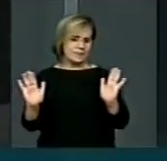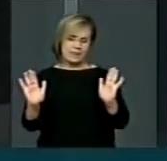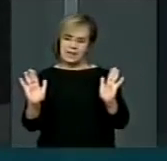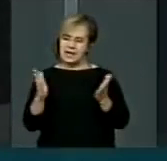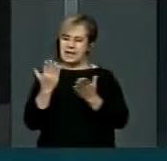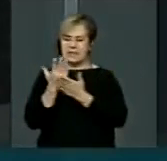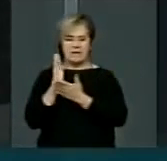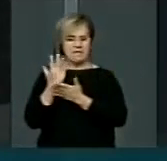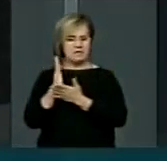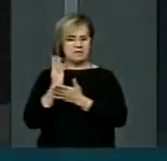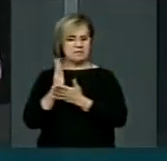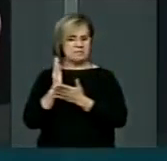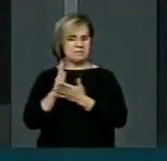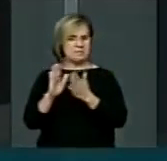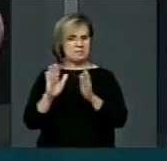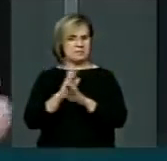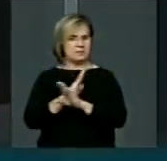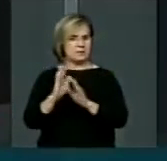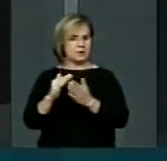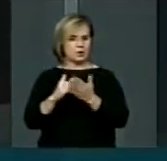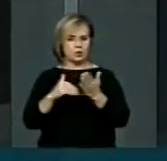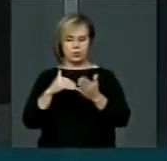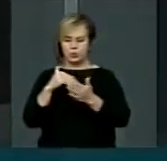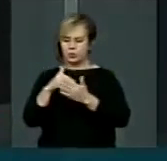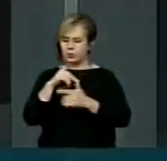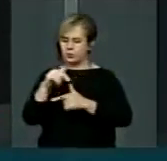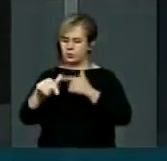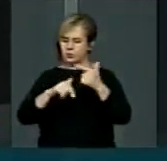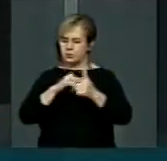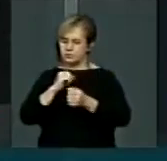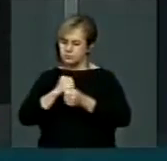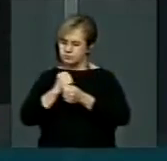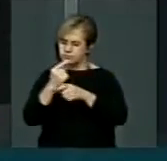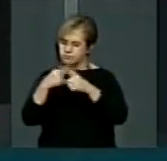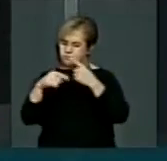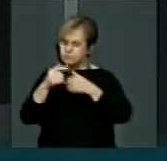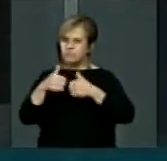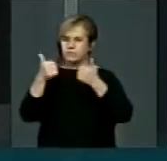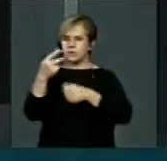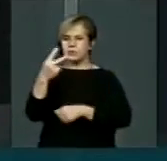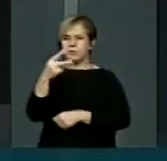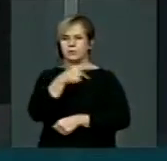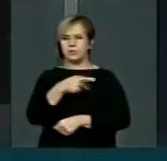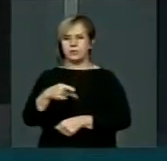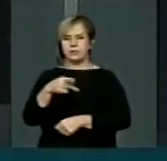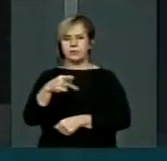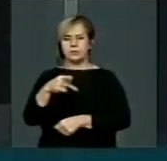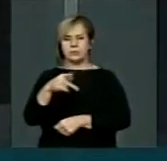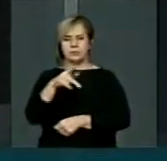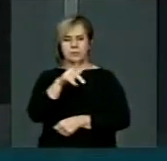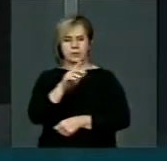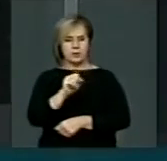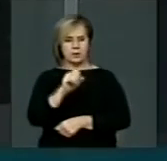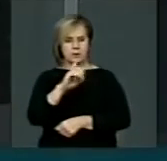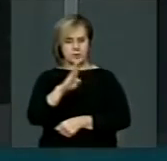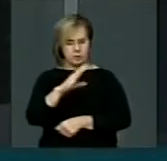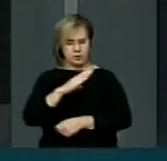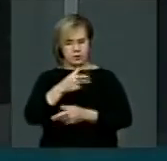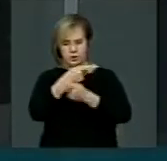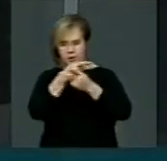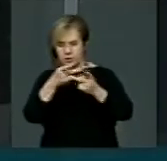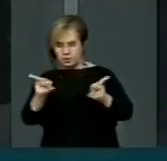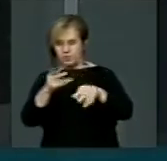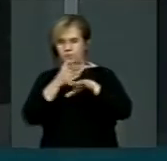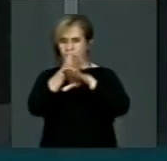sentido. Todo o trabalho está sendo desenvolvido. O vice-presidente nacional do PSC, o pastor Everaldo, tem viajado e visitado